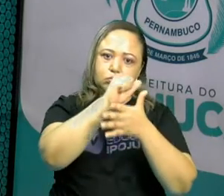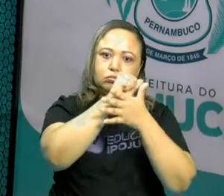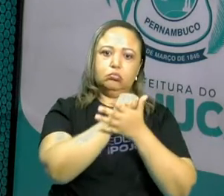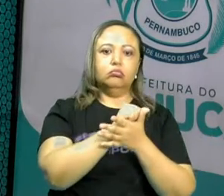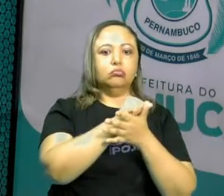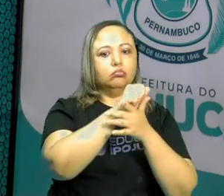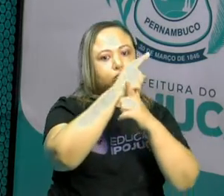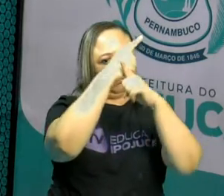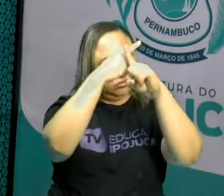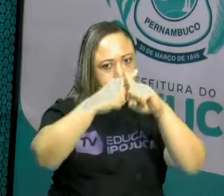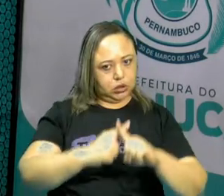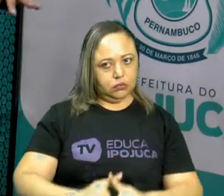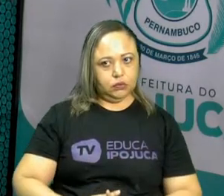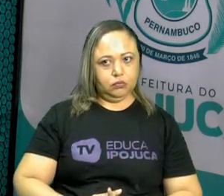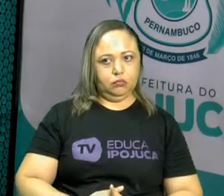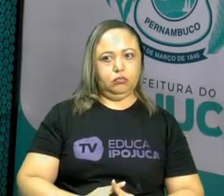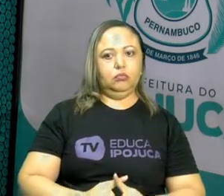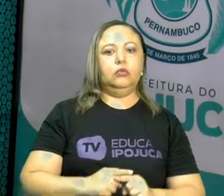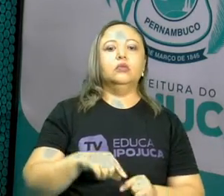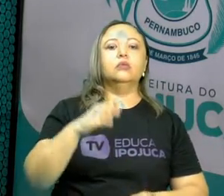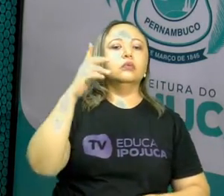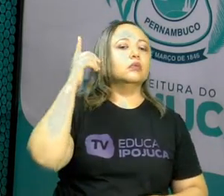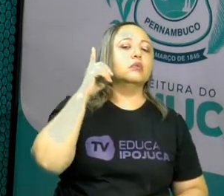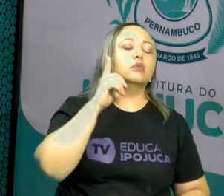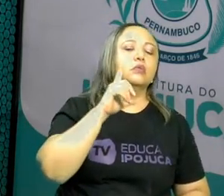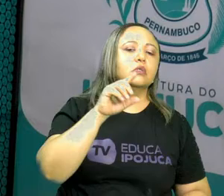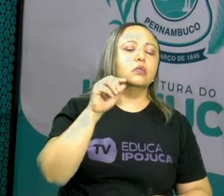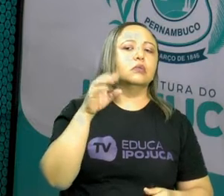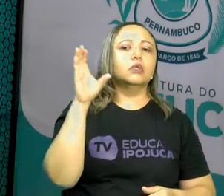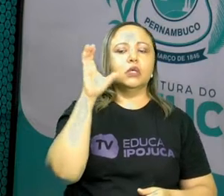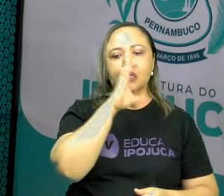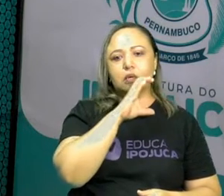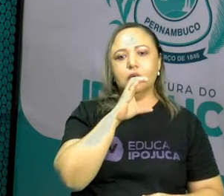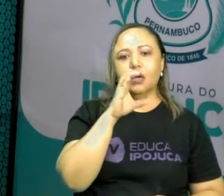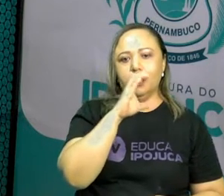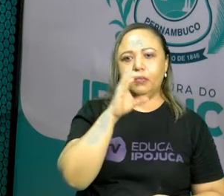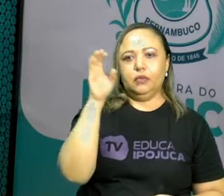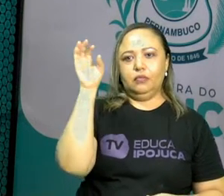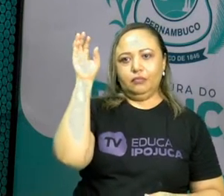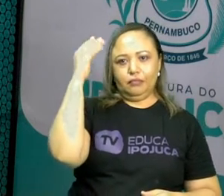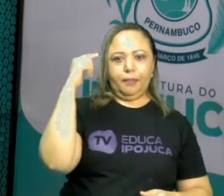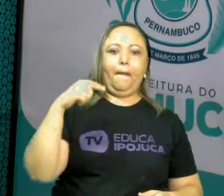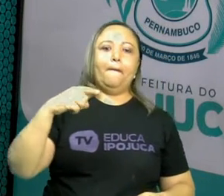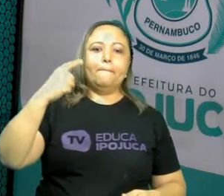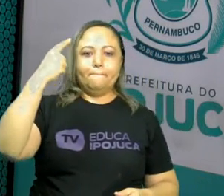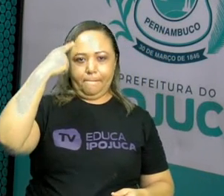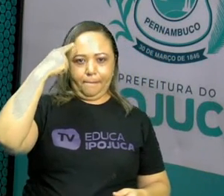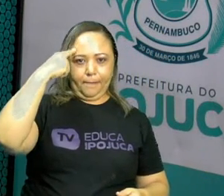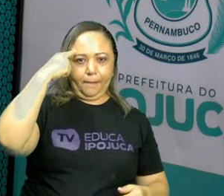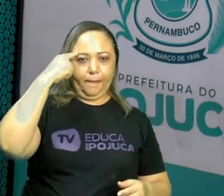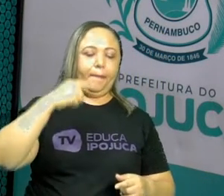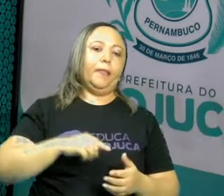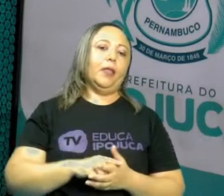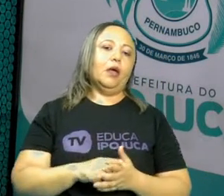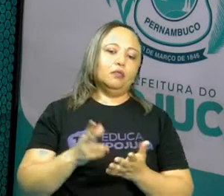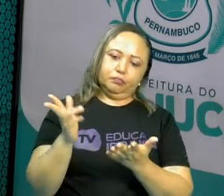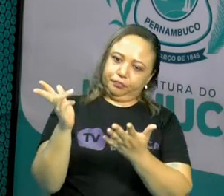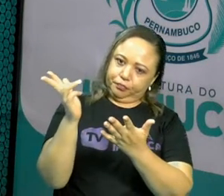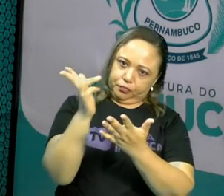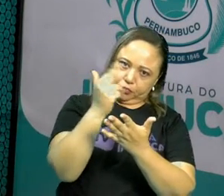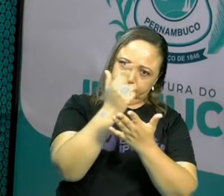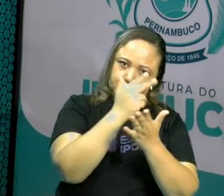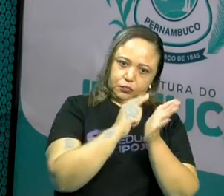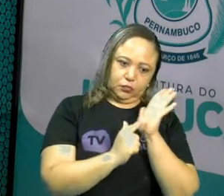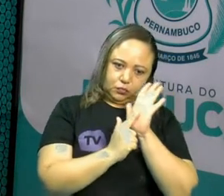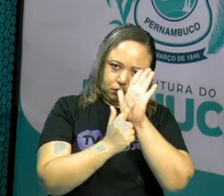E eu quero saber se você consegue pensar rápido. Vou colocar algumas figuras bem parecido com o